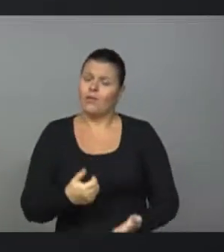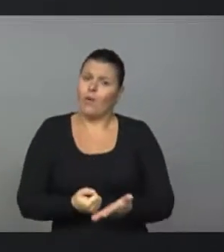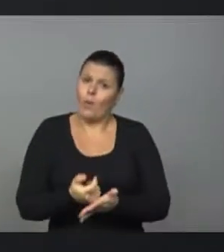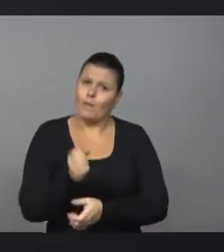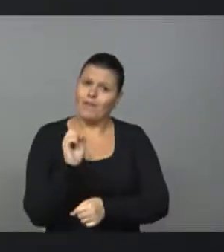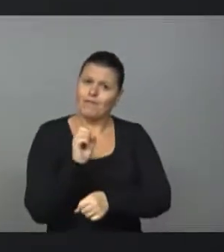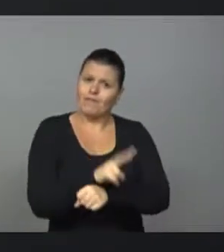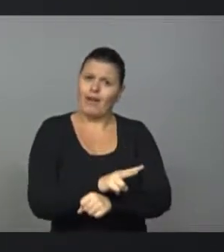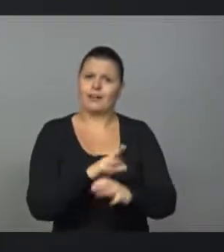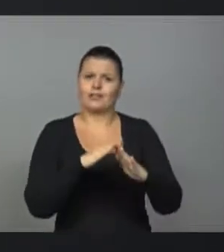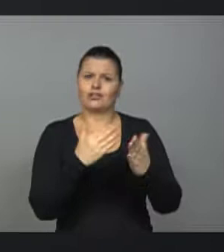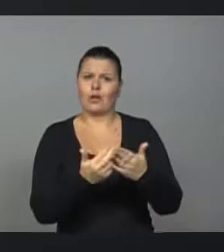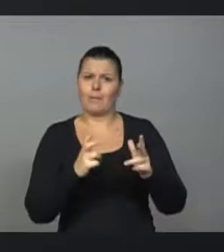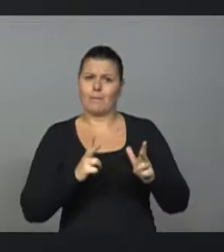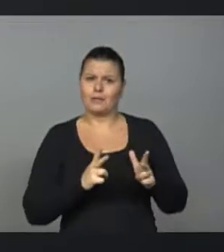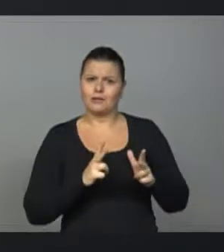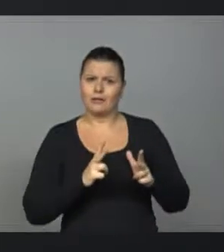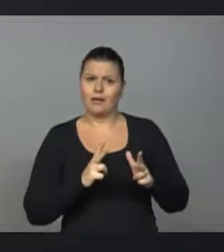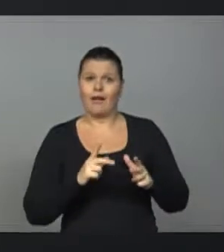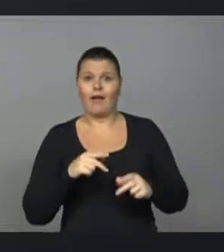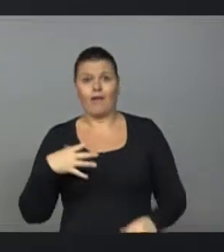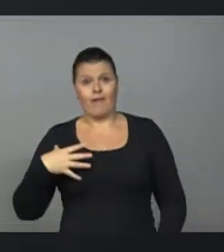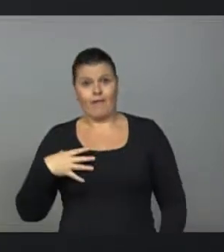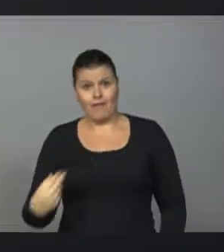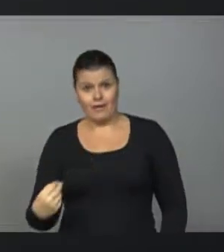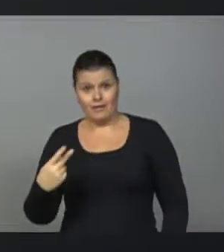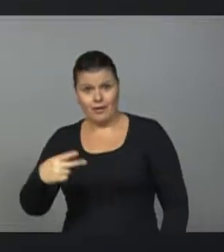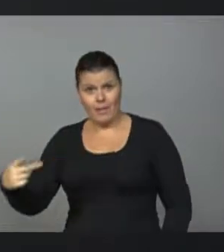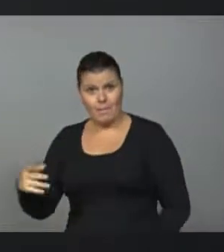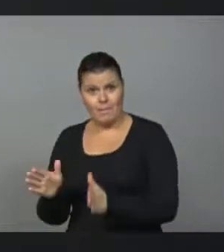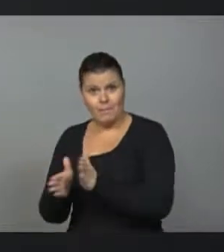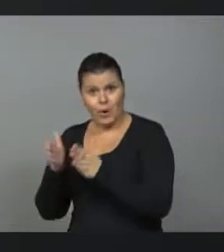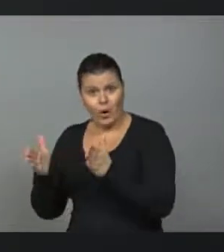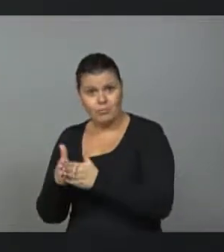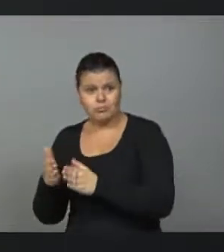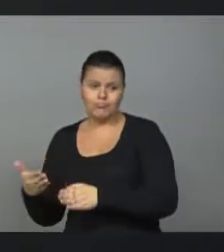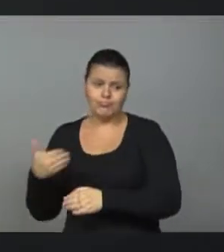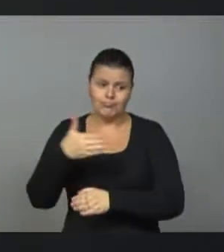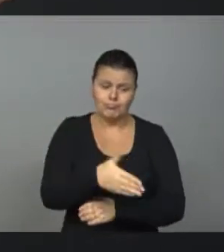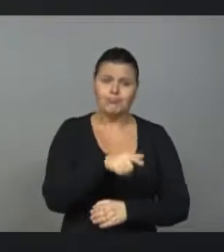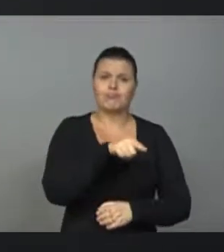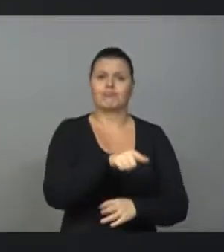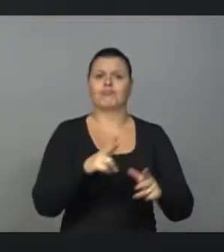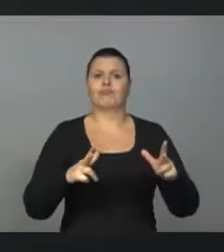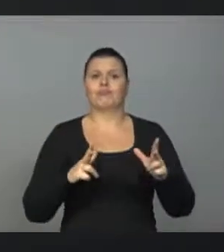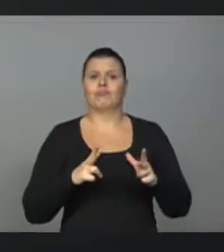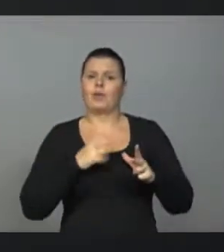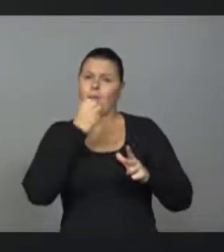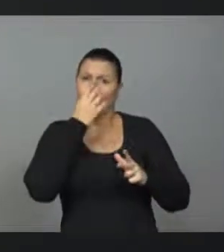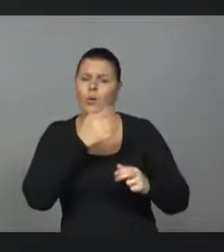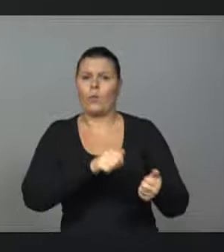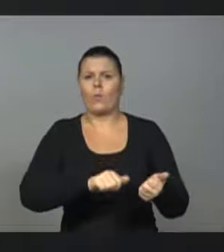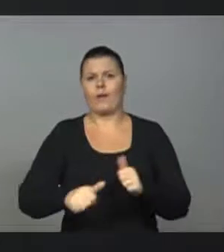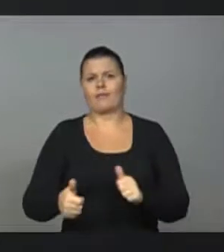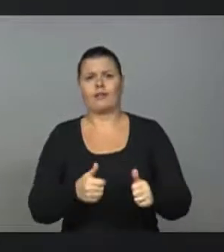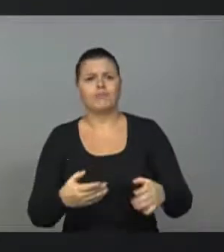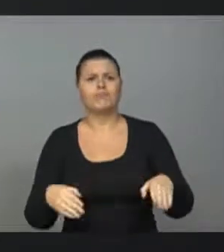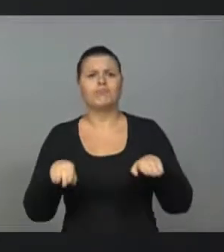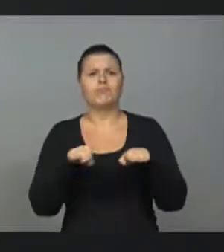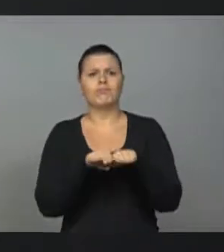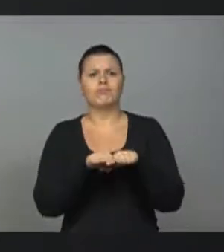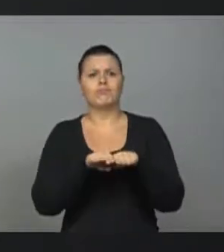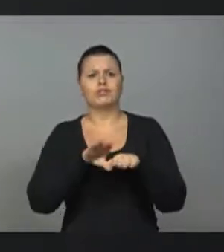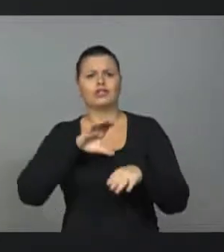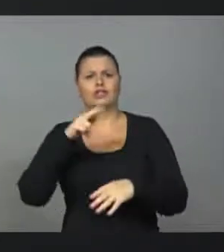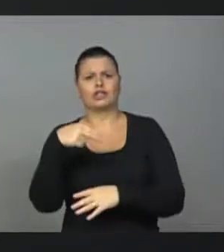em escola privada de boa qualidade para que o filho de famílias pobres possa ter a mesma chance de estudar em escolas de boa qualidade que o filho de família de classe média,